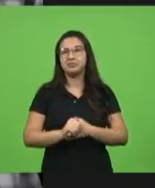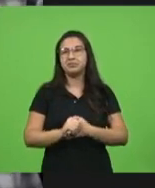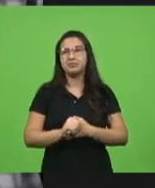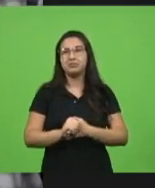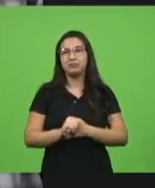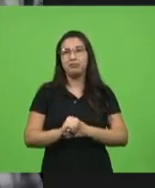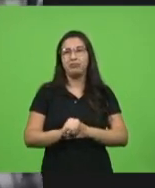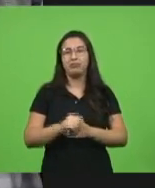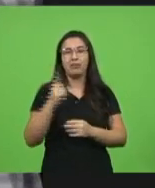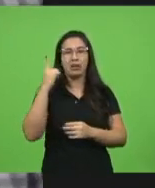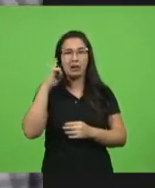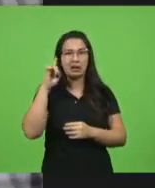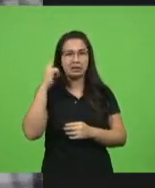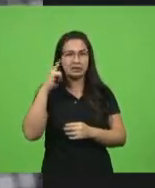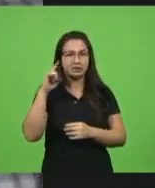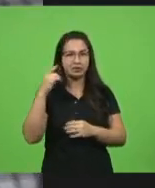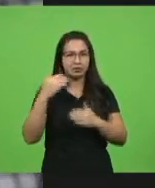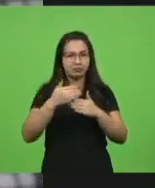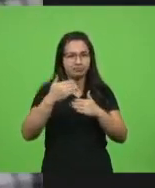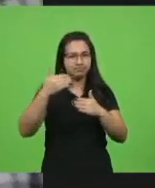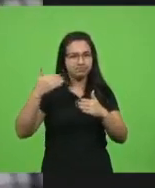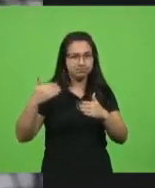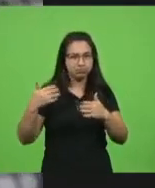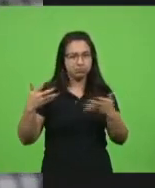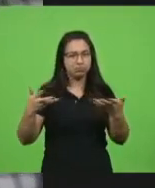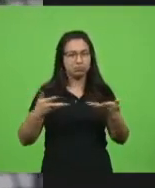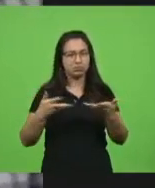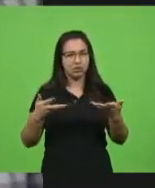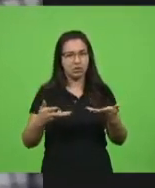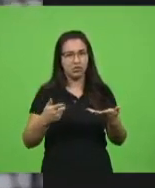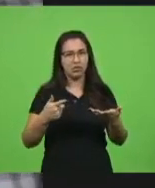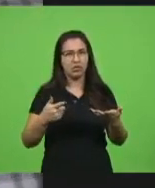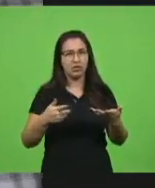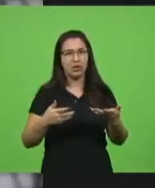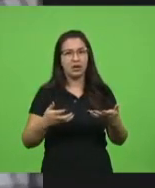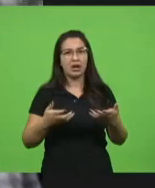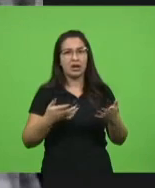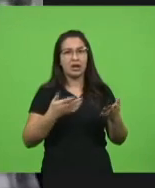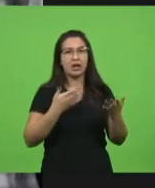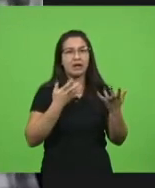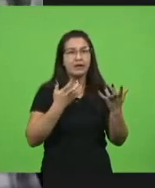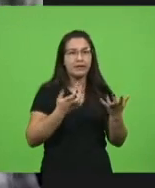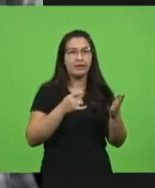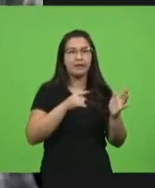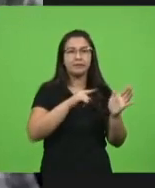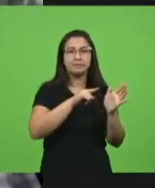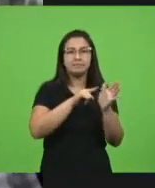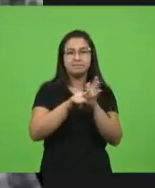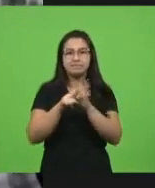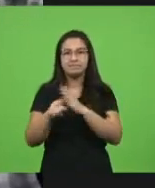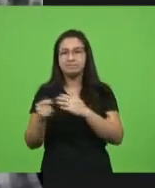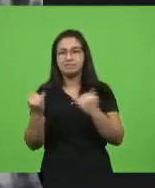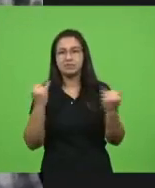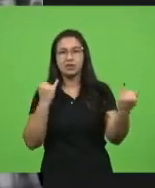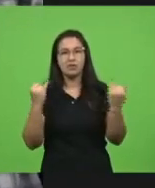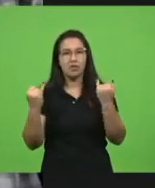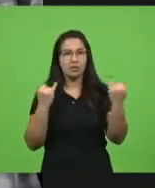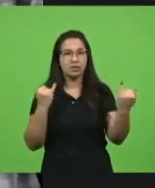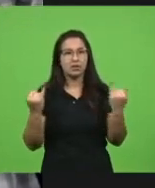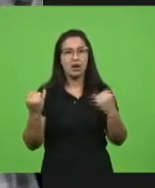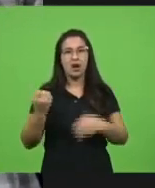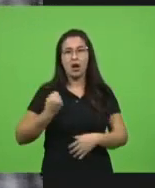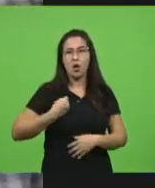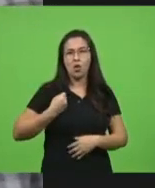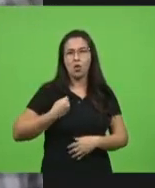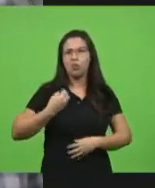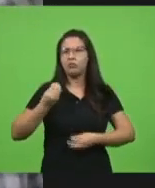nós estivemos nos informando, buscando informações, buscando dados, né? De como que